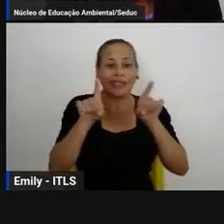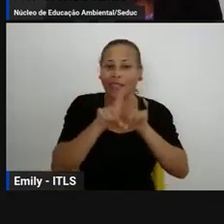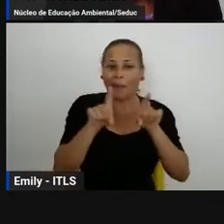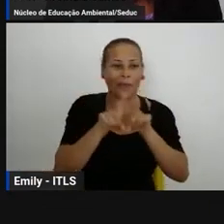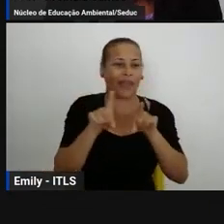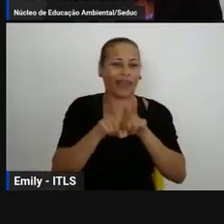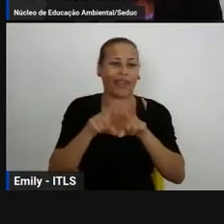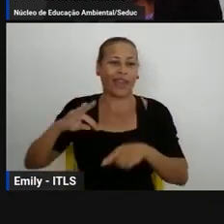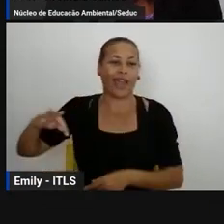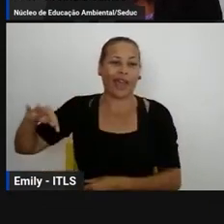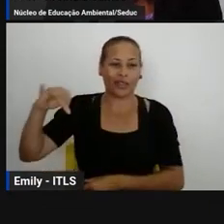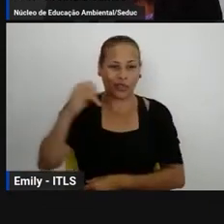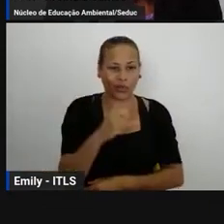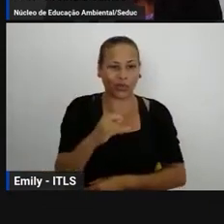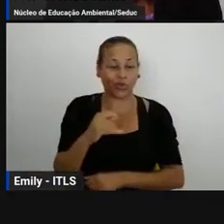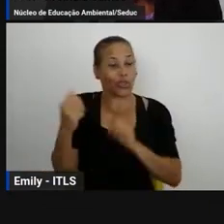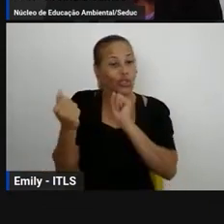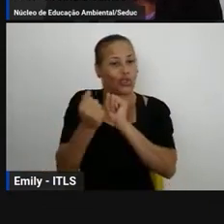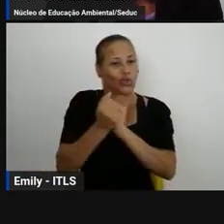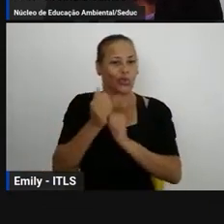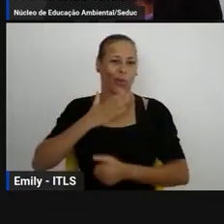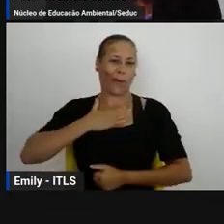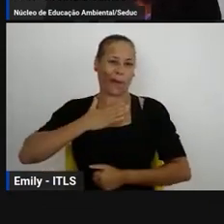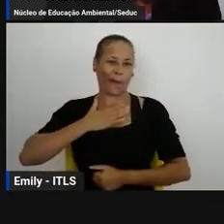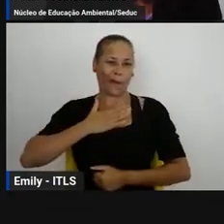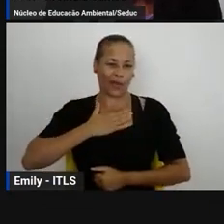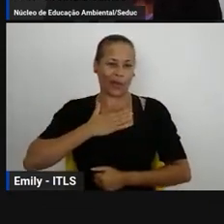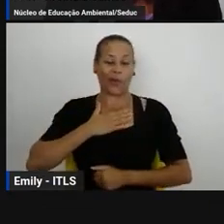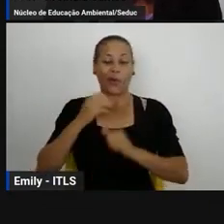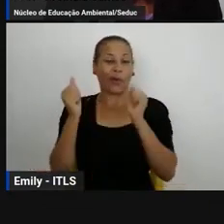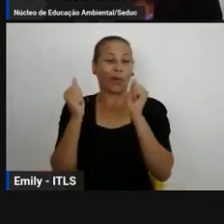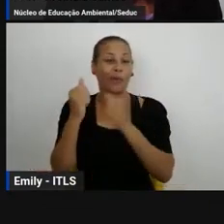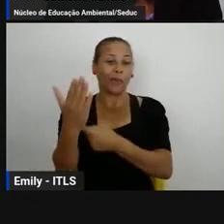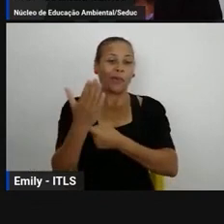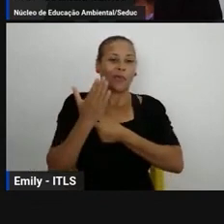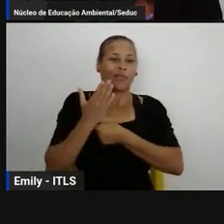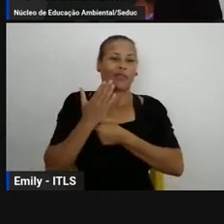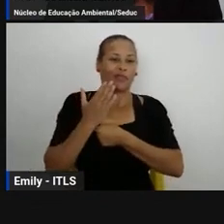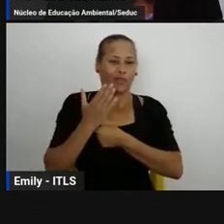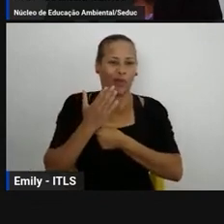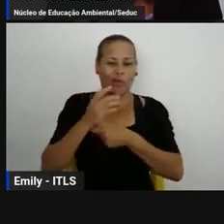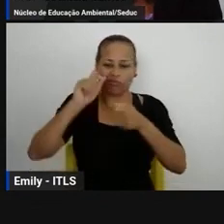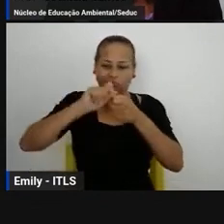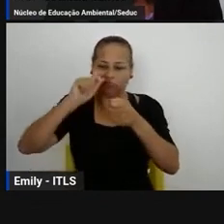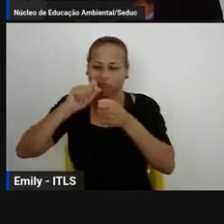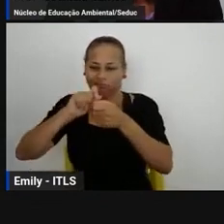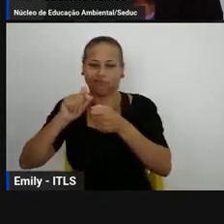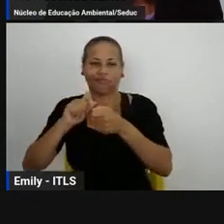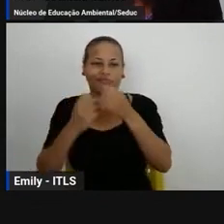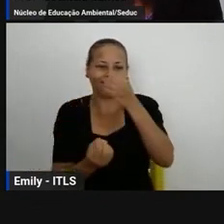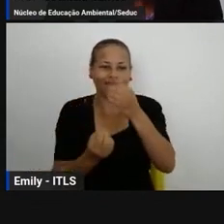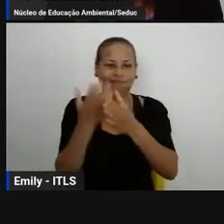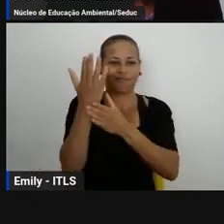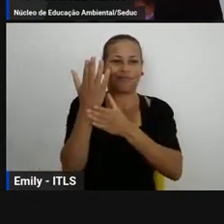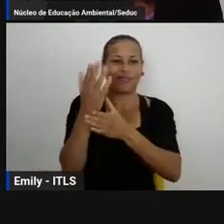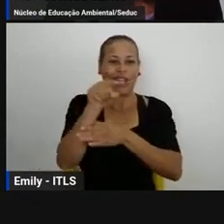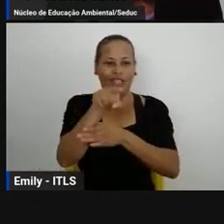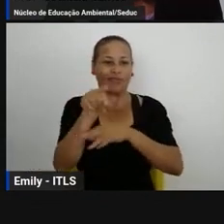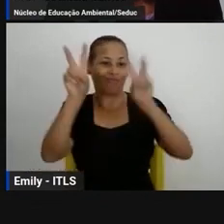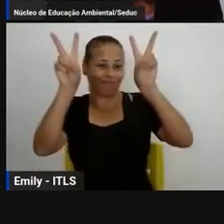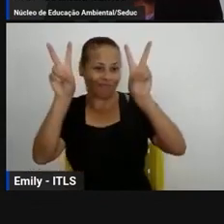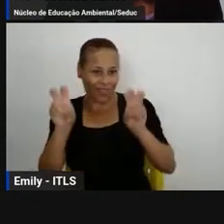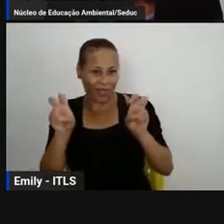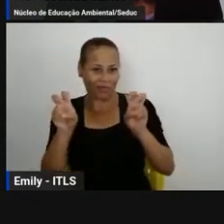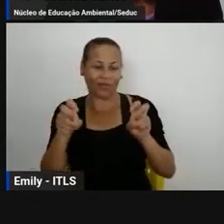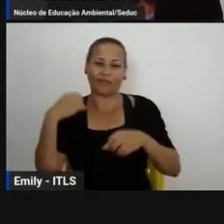desenvolvimento do nosso trabalho melhor desenvolvimento para um amadurecimento das nossas ações em